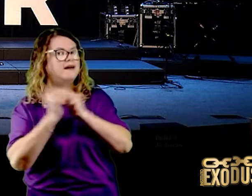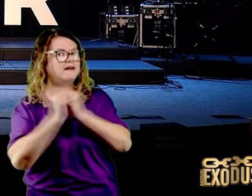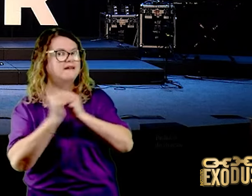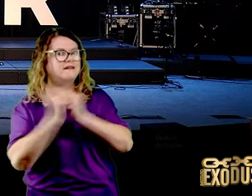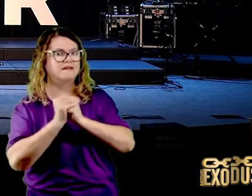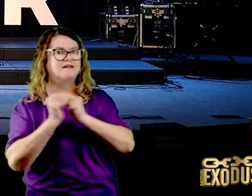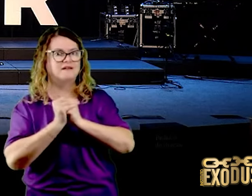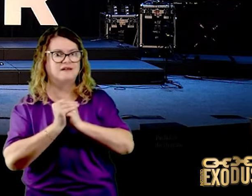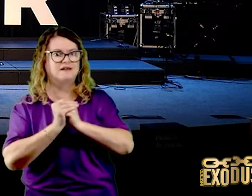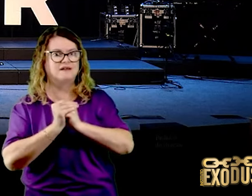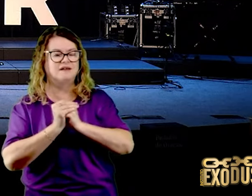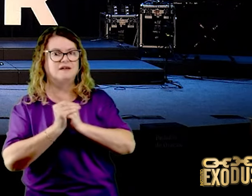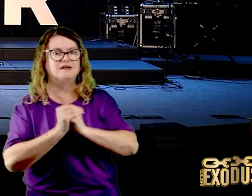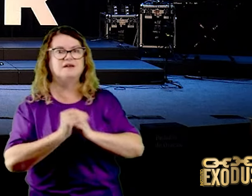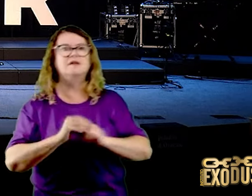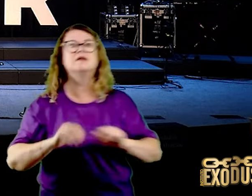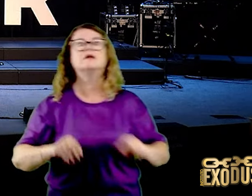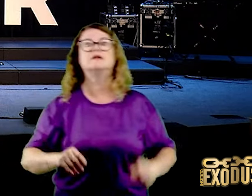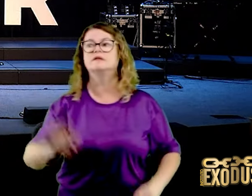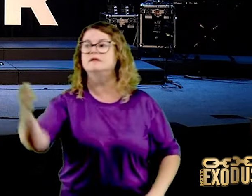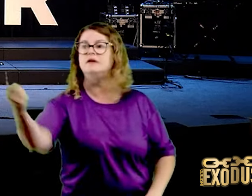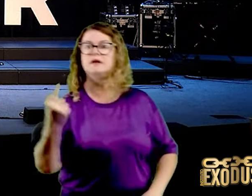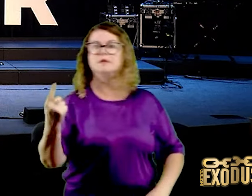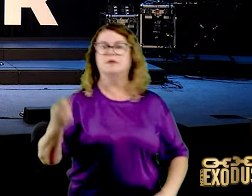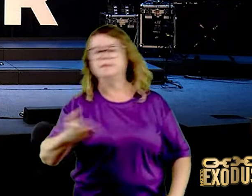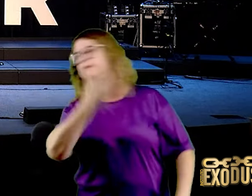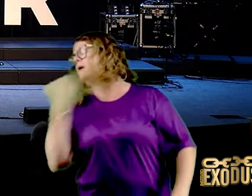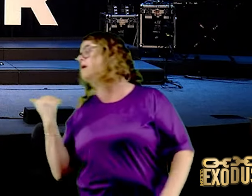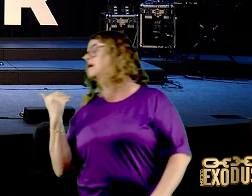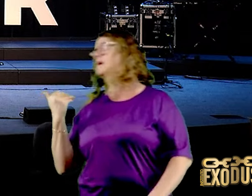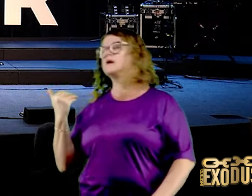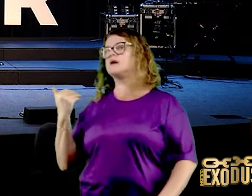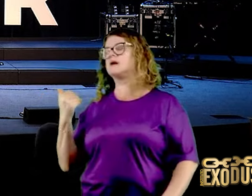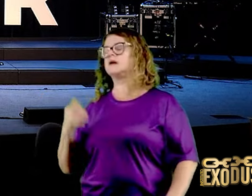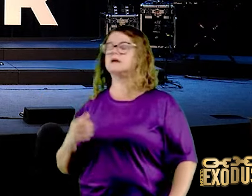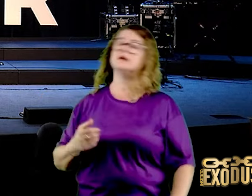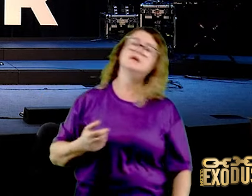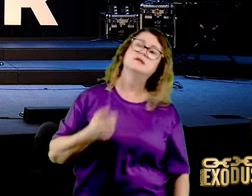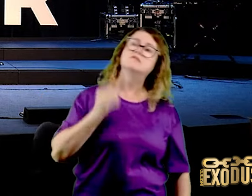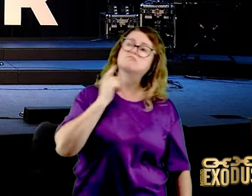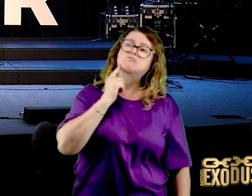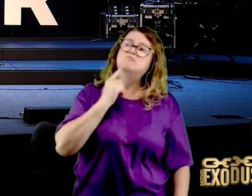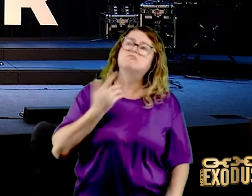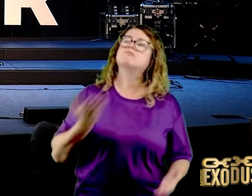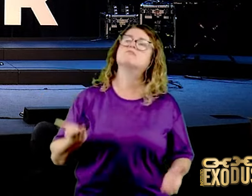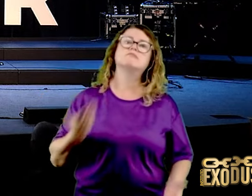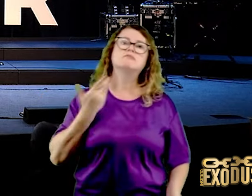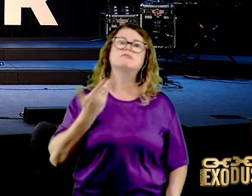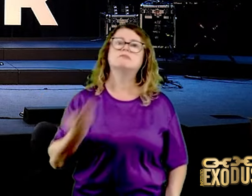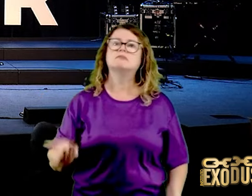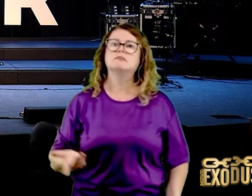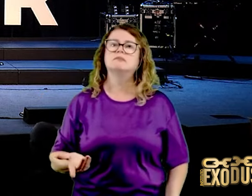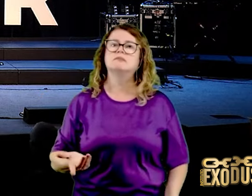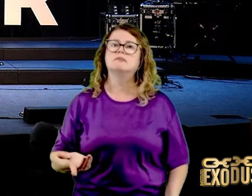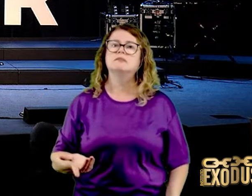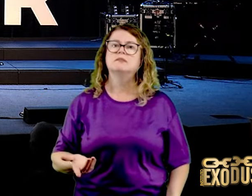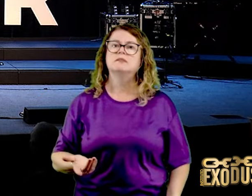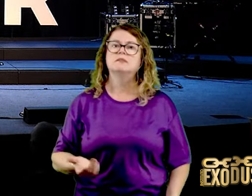Quando alguém te ferir na face, oferece a outra. Quando tem um inimigo, surpreenda ele. Ele tem fome?